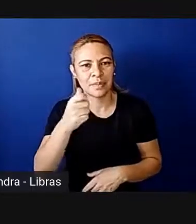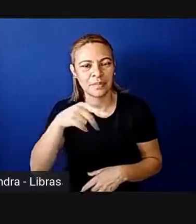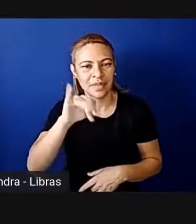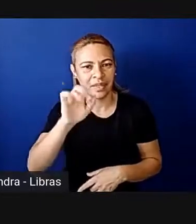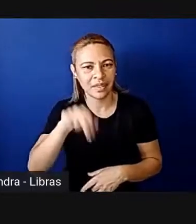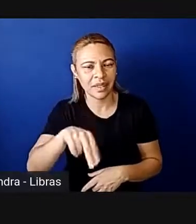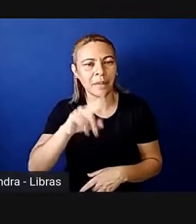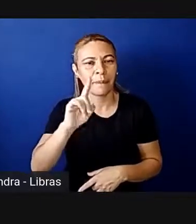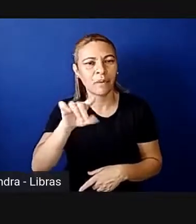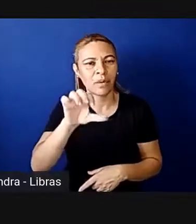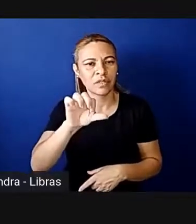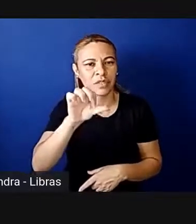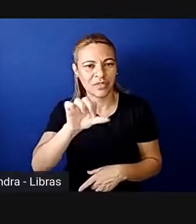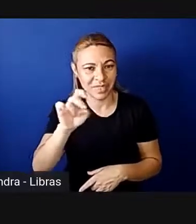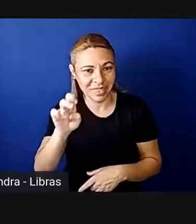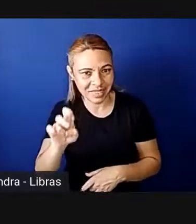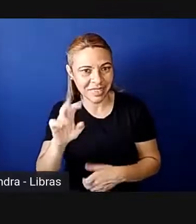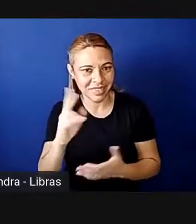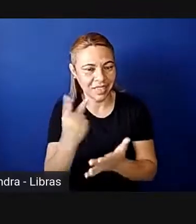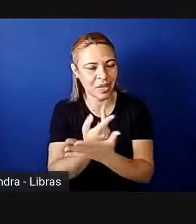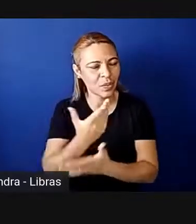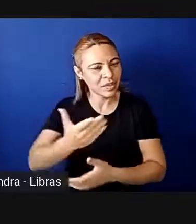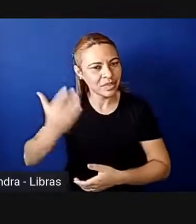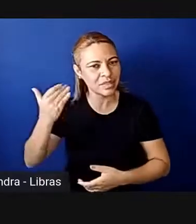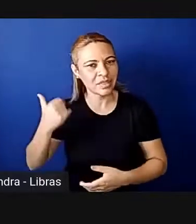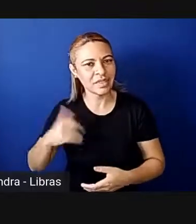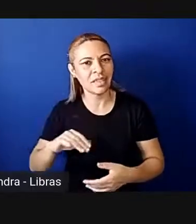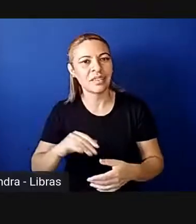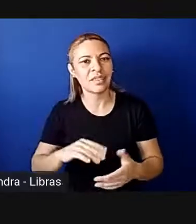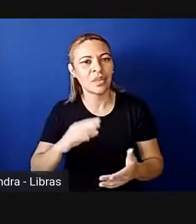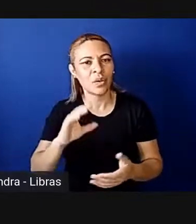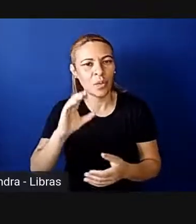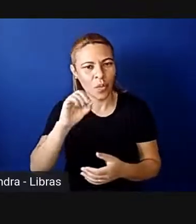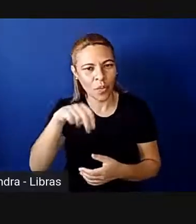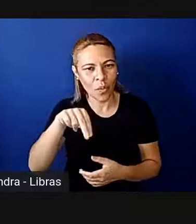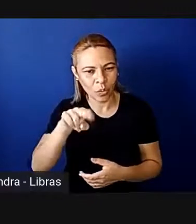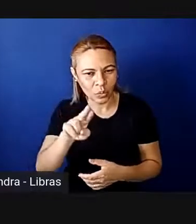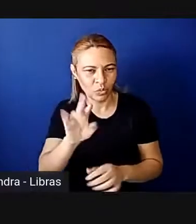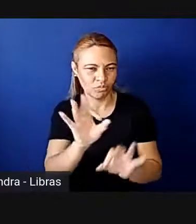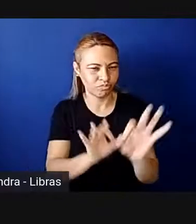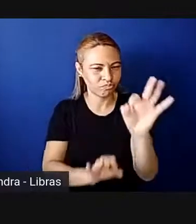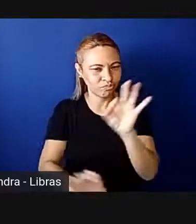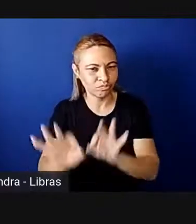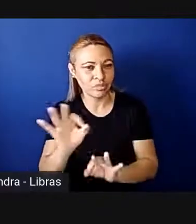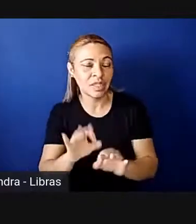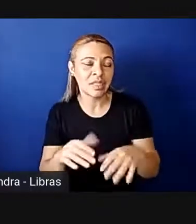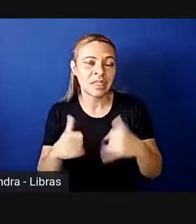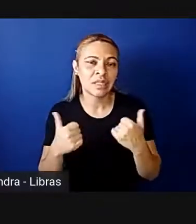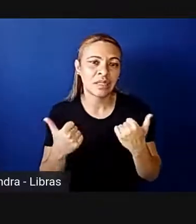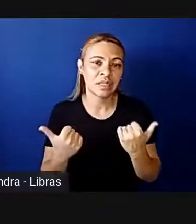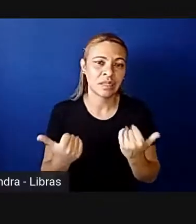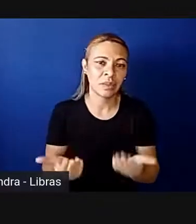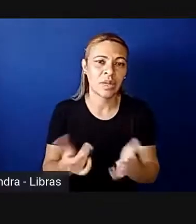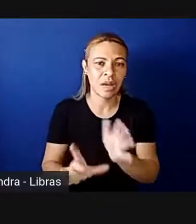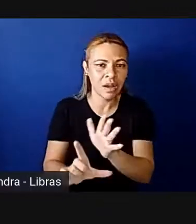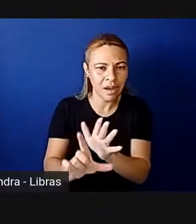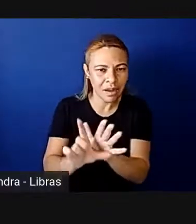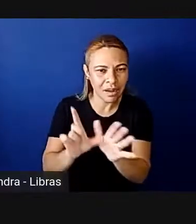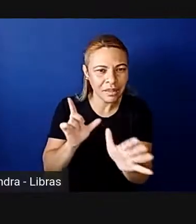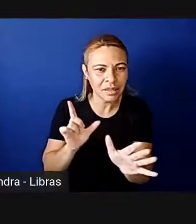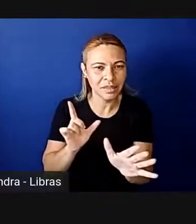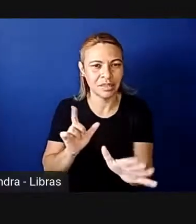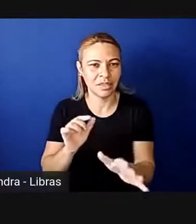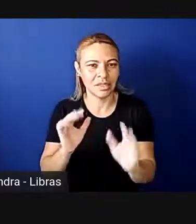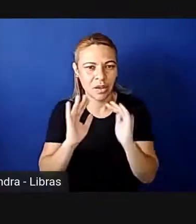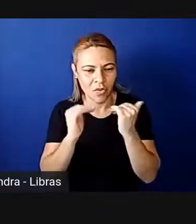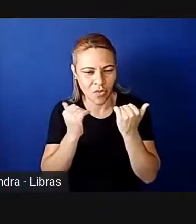tá, que foi organizada pelas Nações Unidas, né, antes de, conferência, tinha